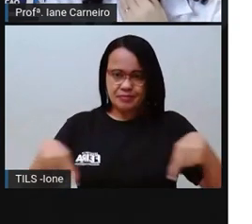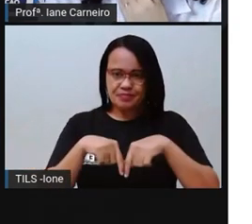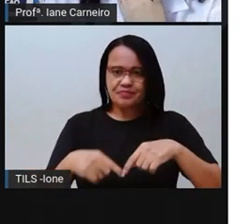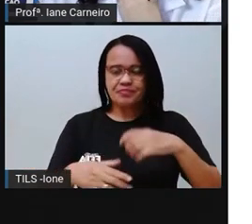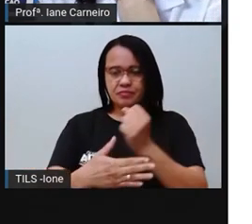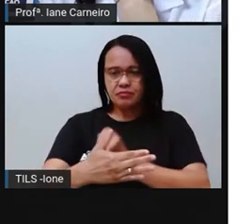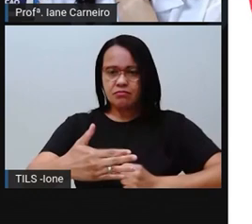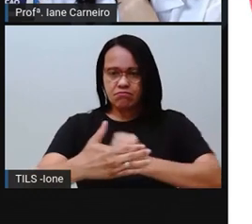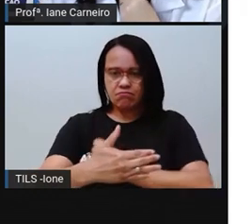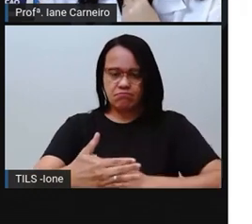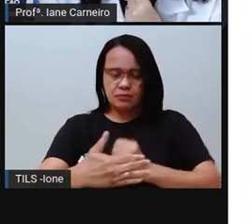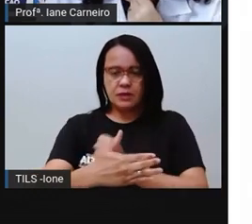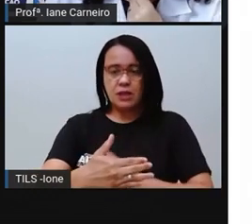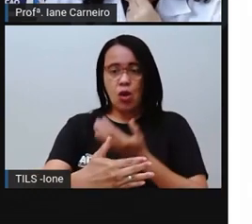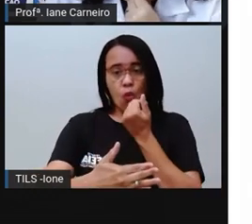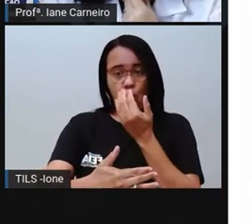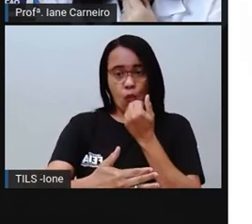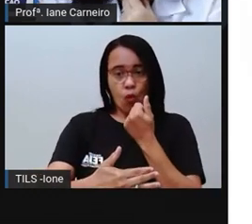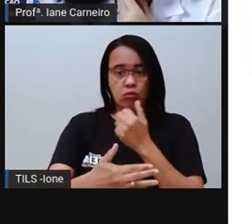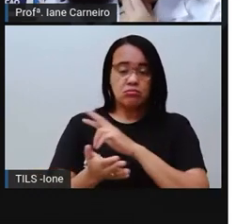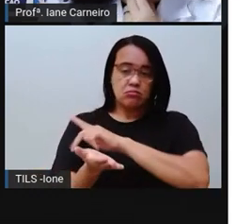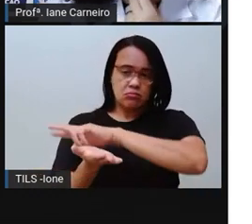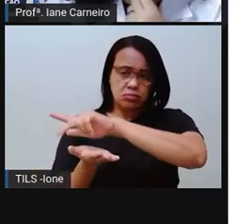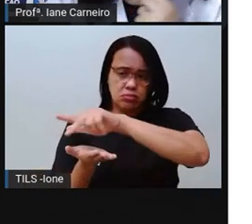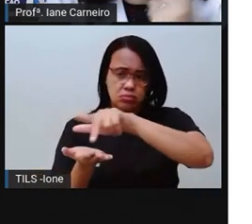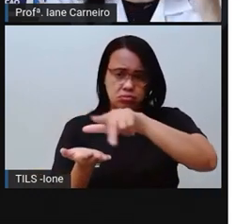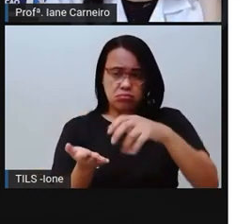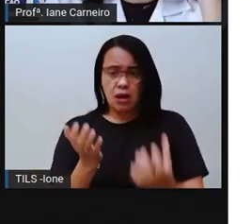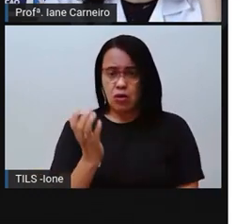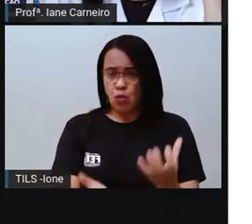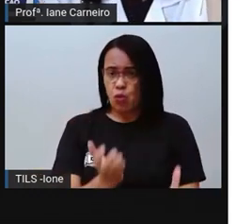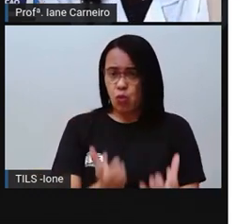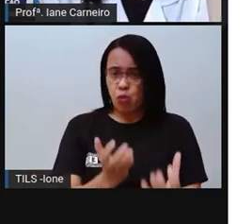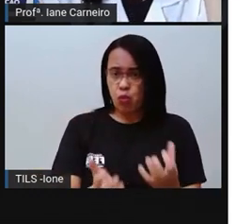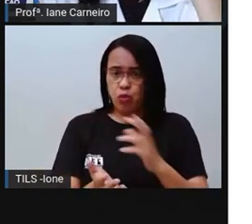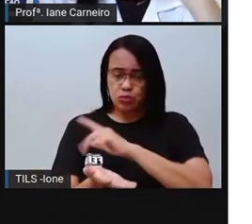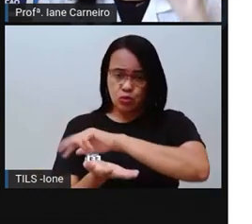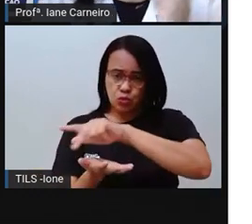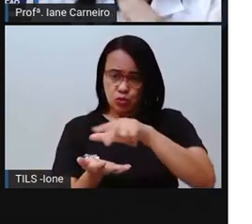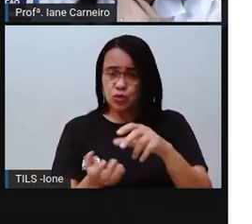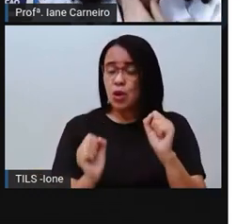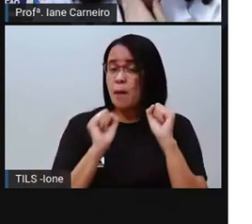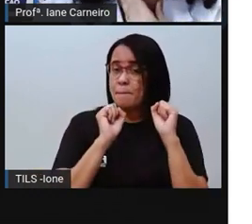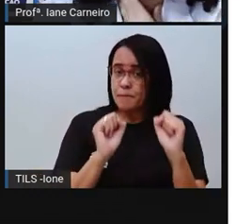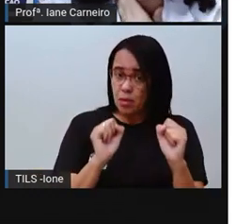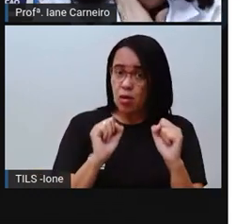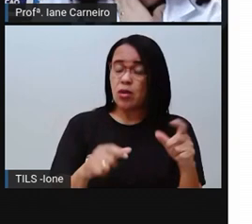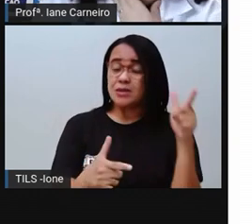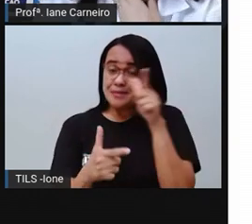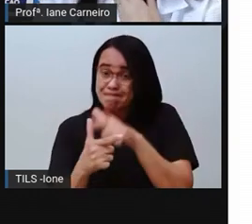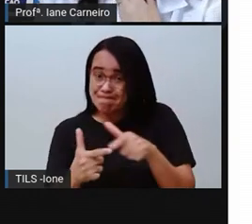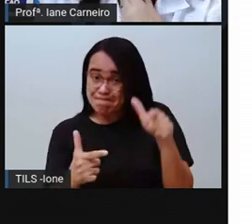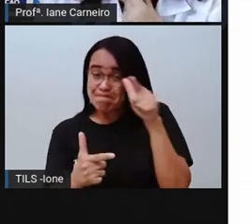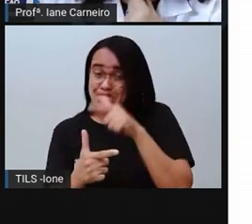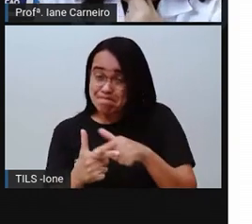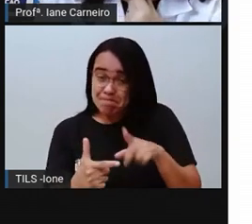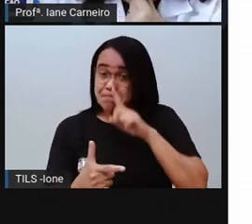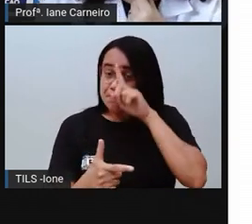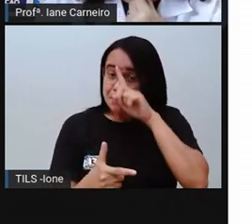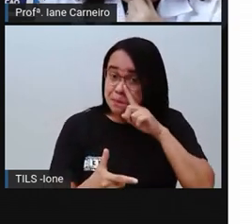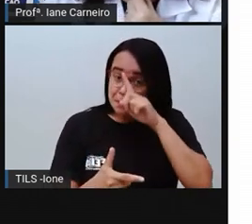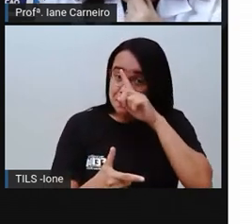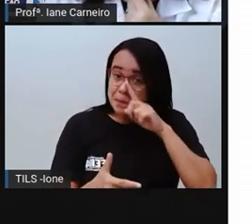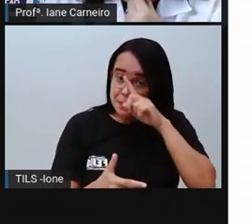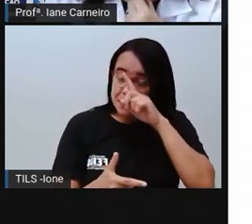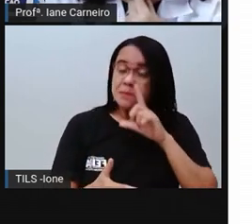anterior, né? Que na cozinha tem diversas coisas que podem, né? Provocar acidentes domésticos. Então, a Pro, lembram